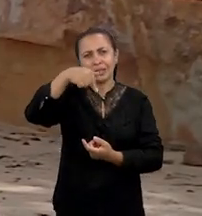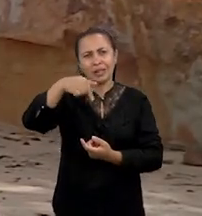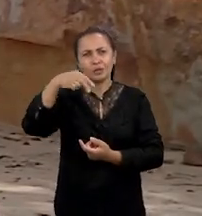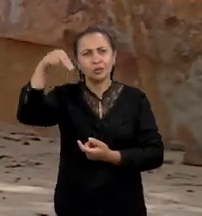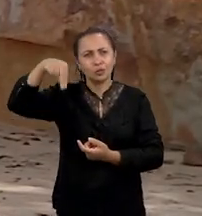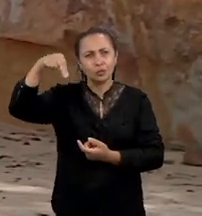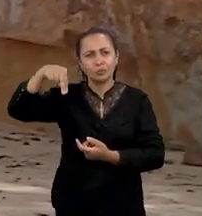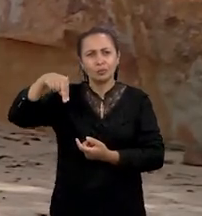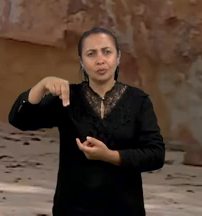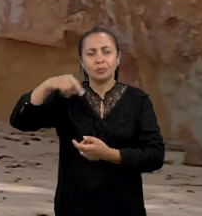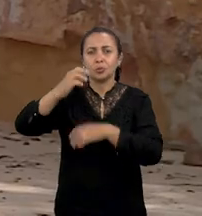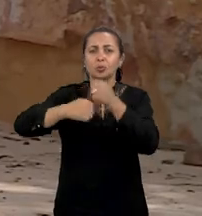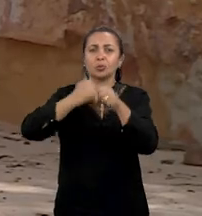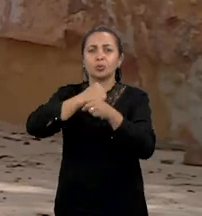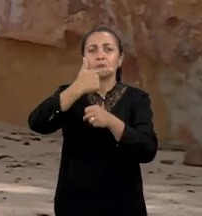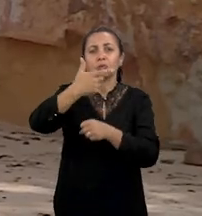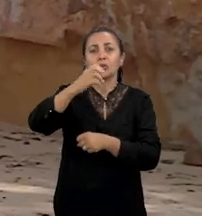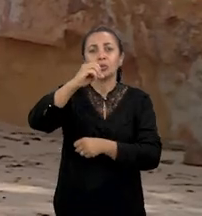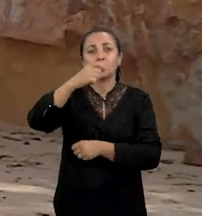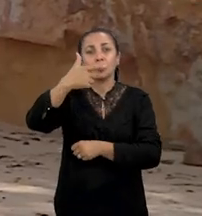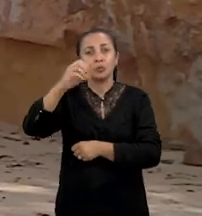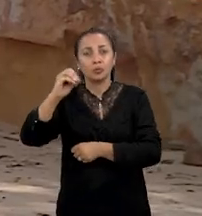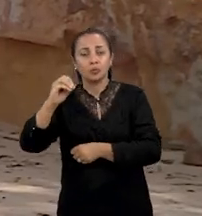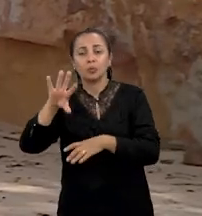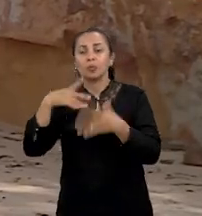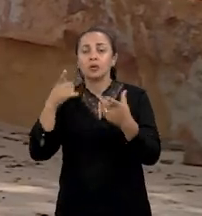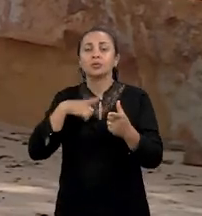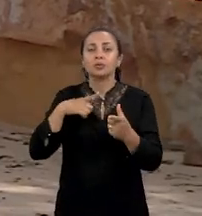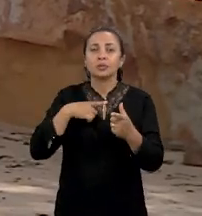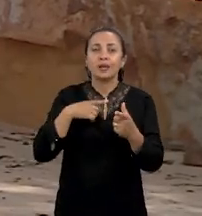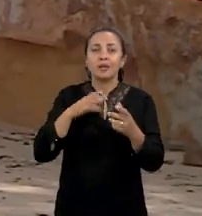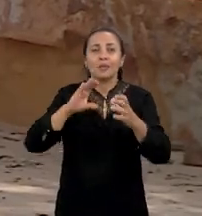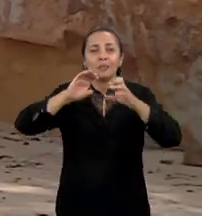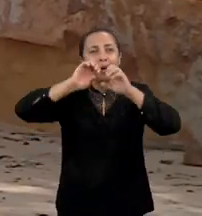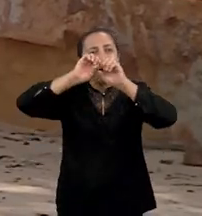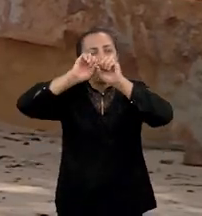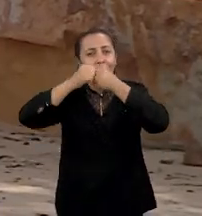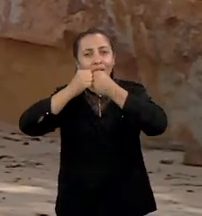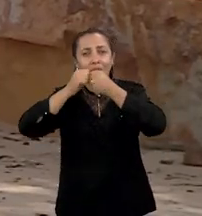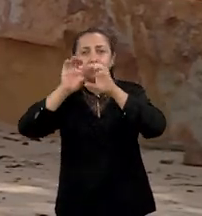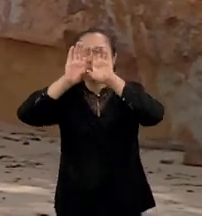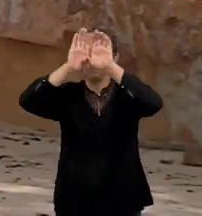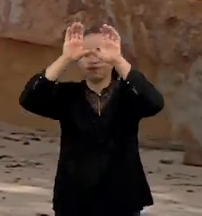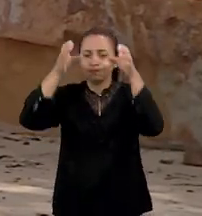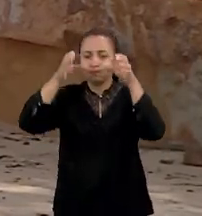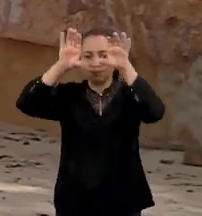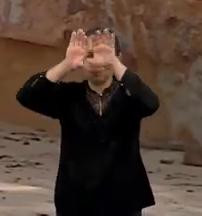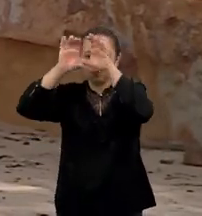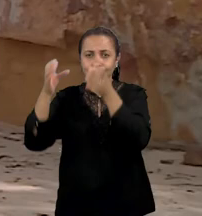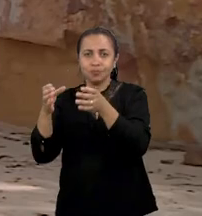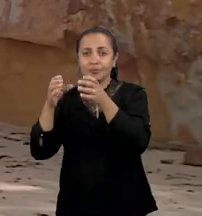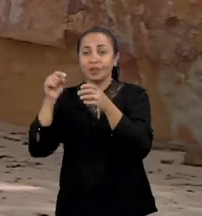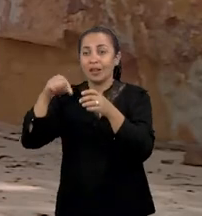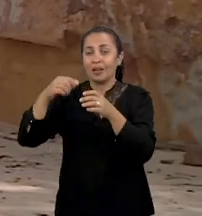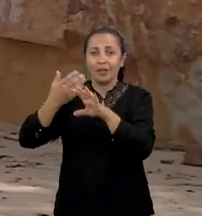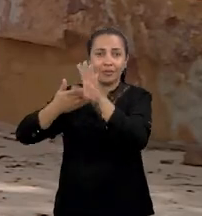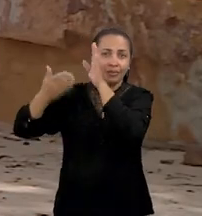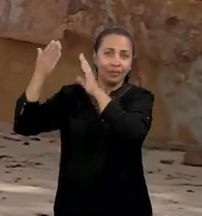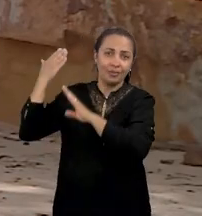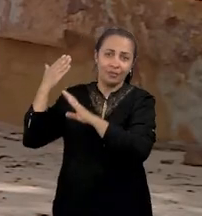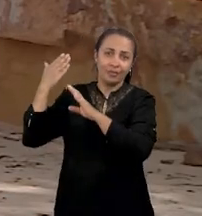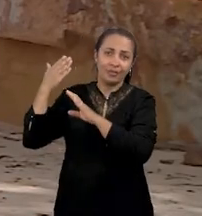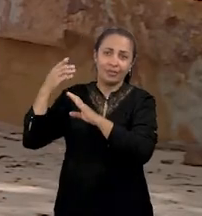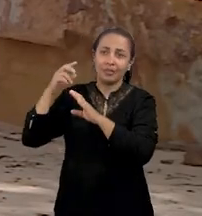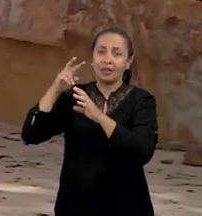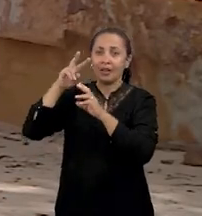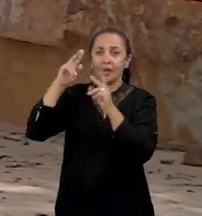novembro de 2020, quando há um colapso de blocos aqui, justamente aqui atrás de onde a gente está, nesse local exato,